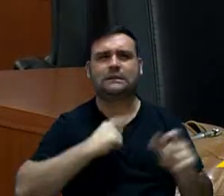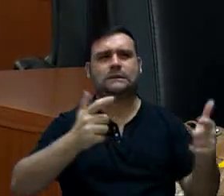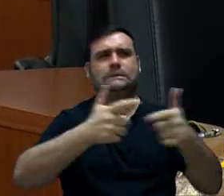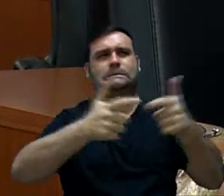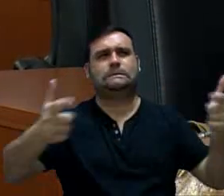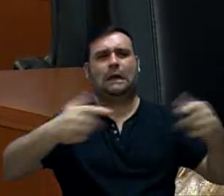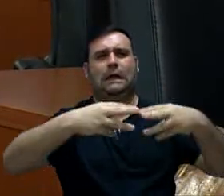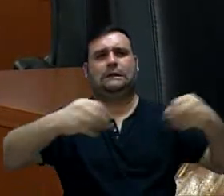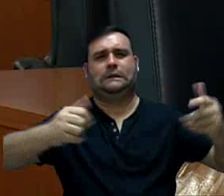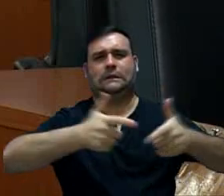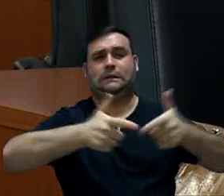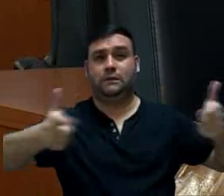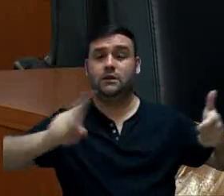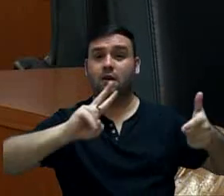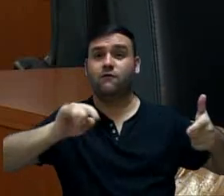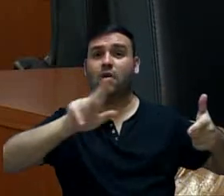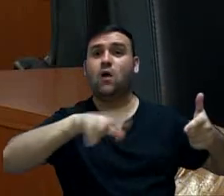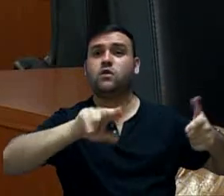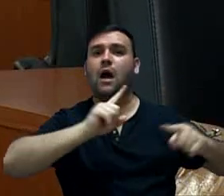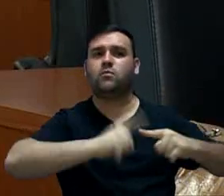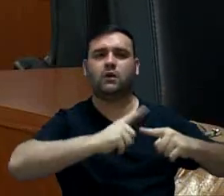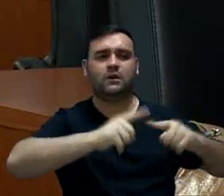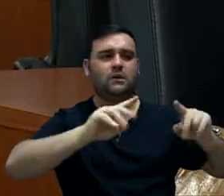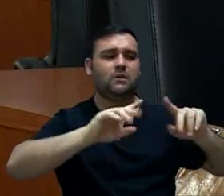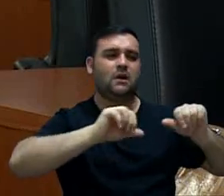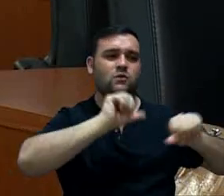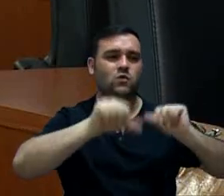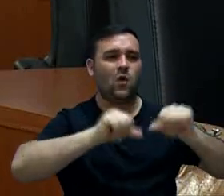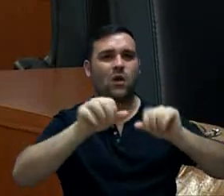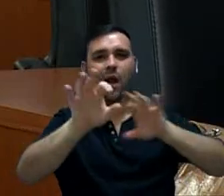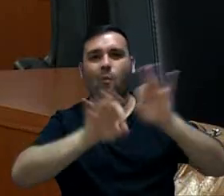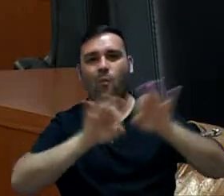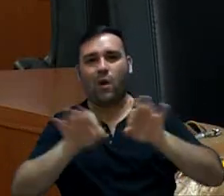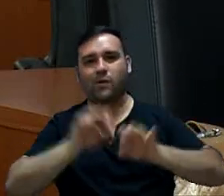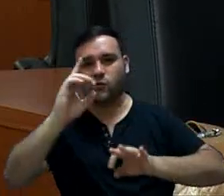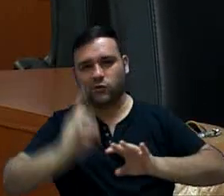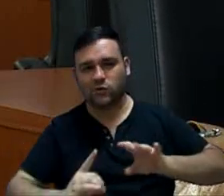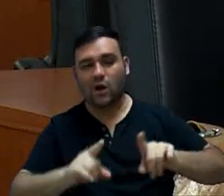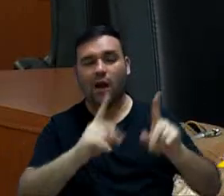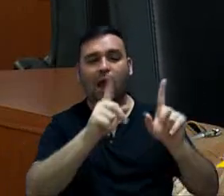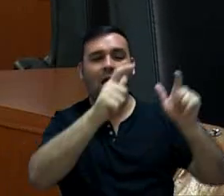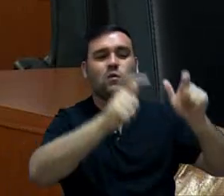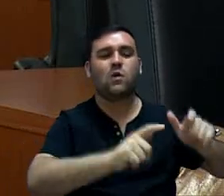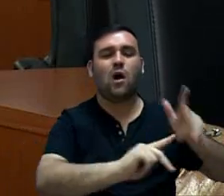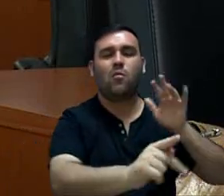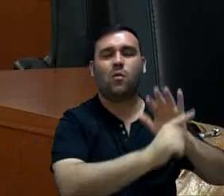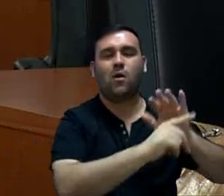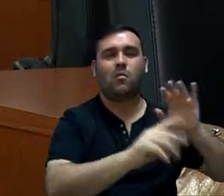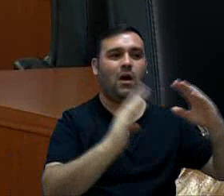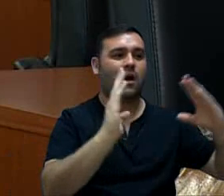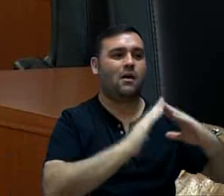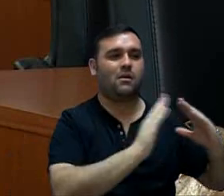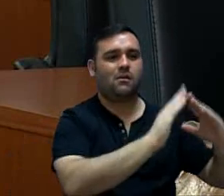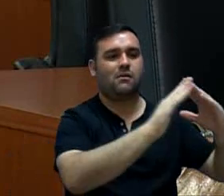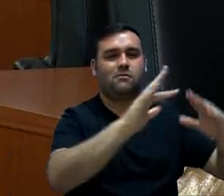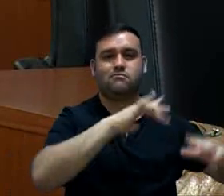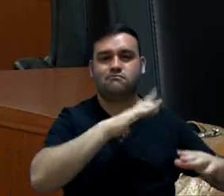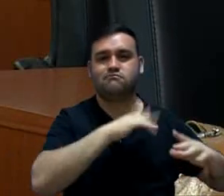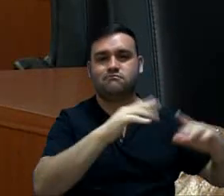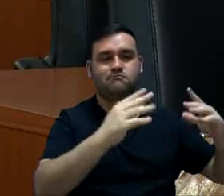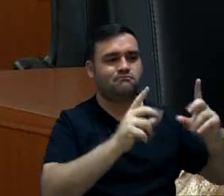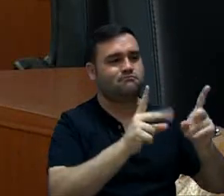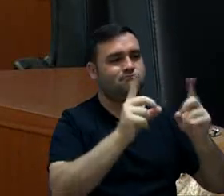áreas de terra que daqui a pouco serão usadas, mudando o plano diretor e outras coisas, como áreas urbanas para